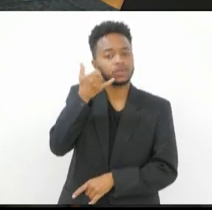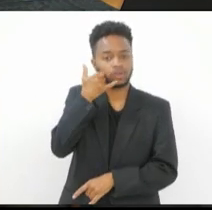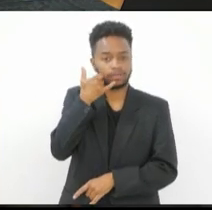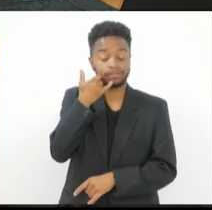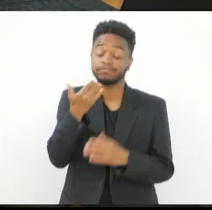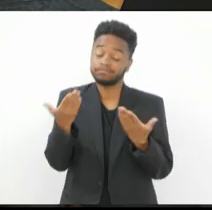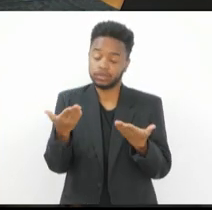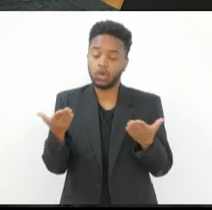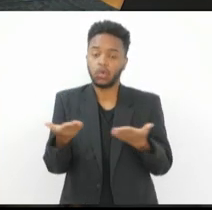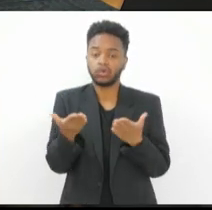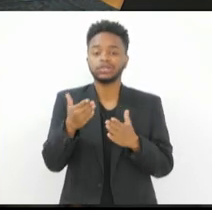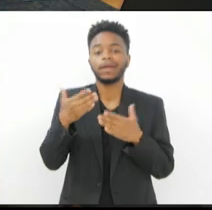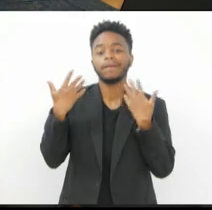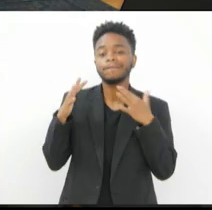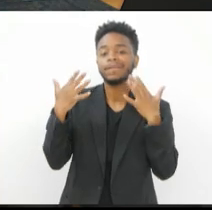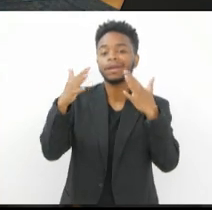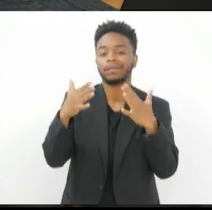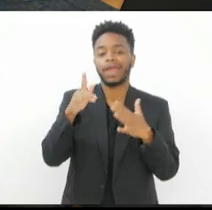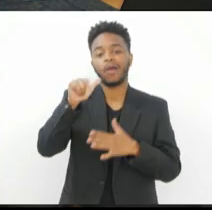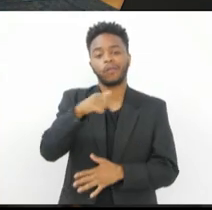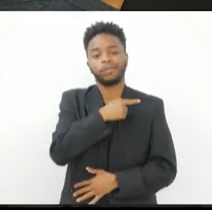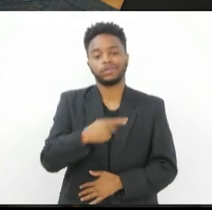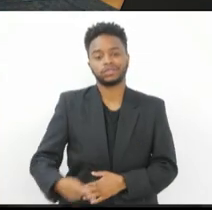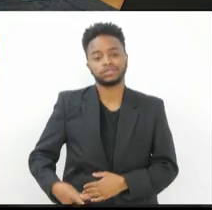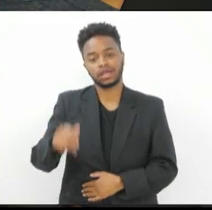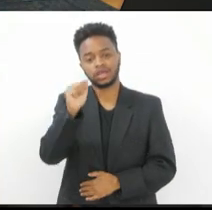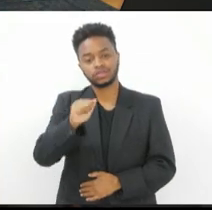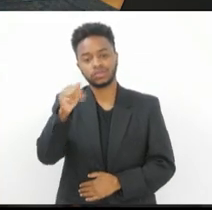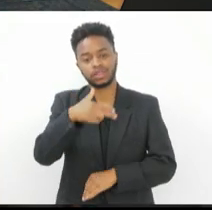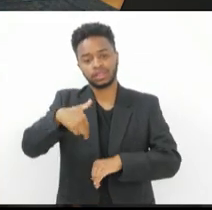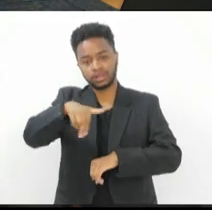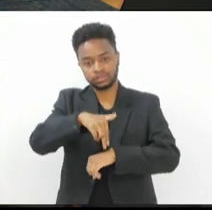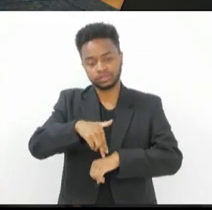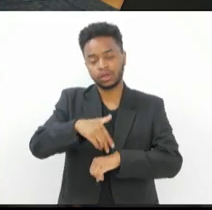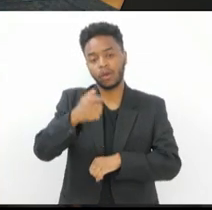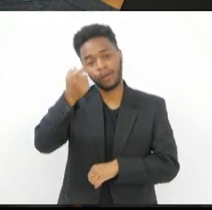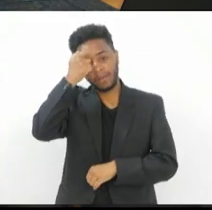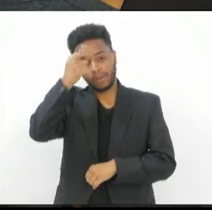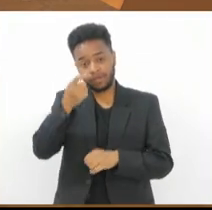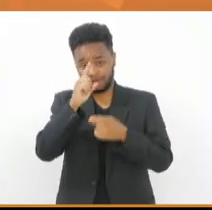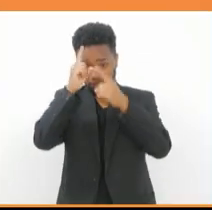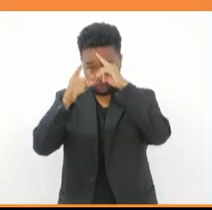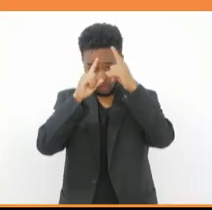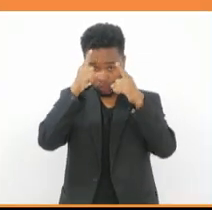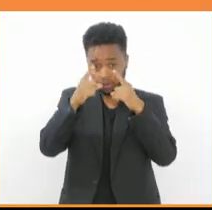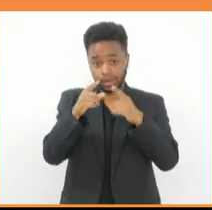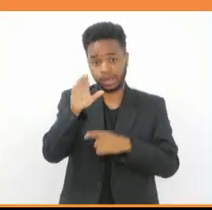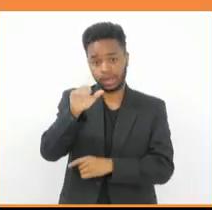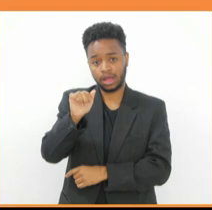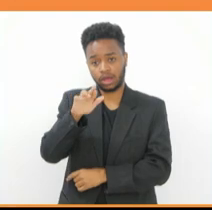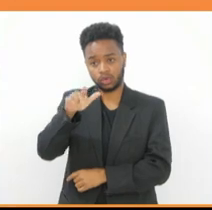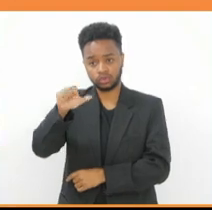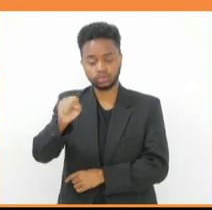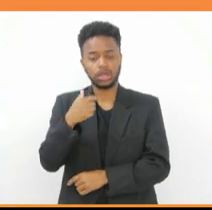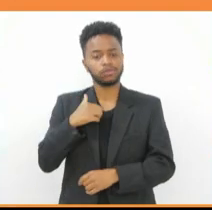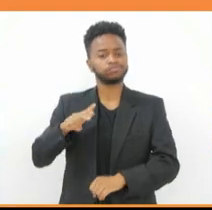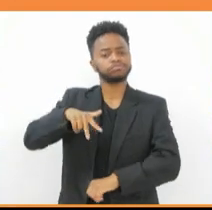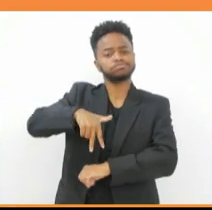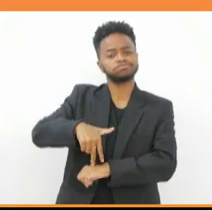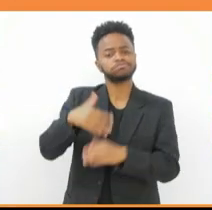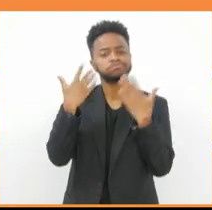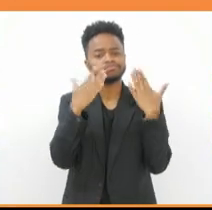criativas do Rio é o presidente da Associação Nacional dos Inventores, Carlos Mazzei. Venho aqui para parabenizar os